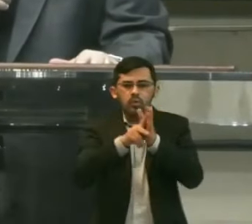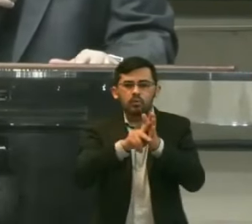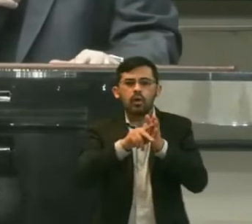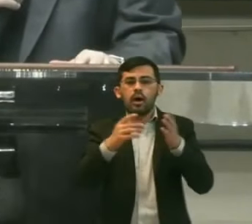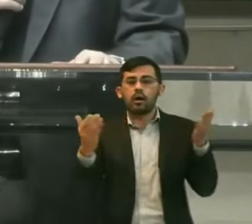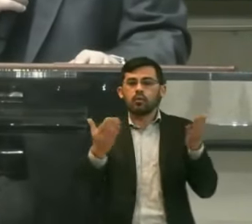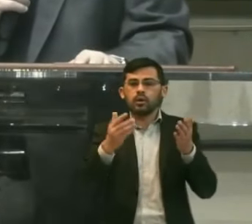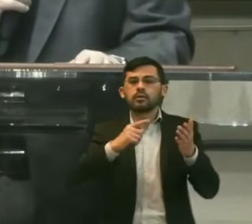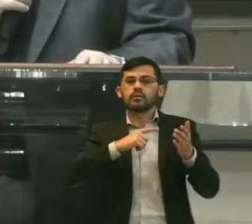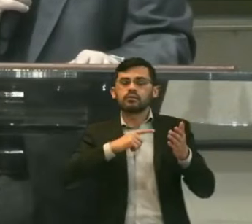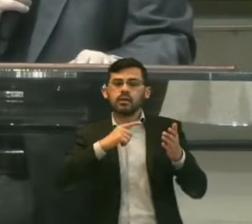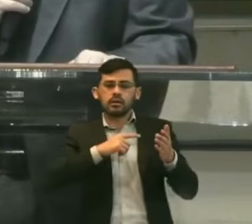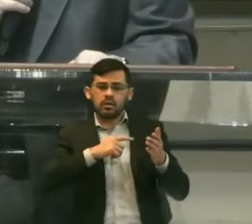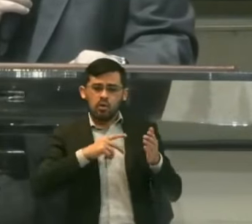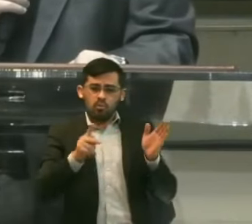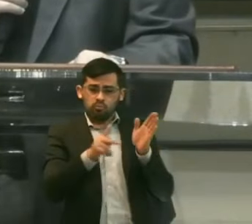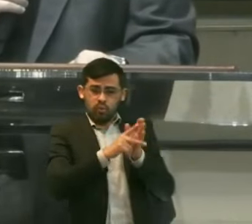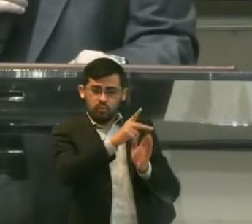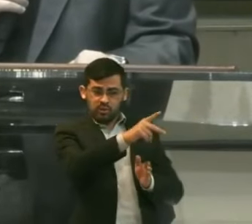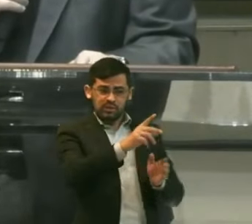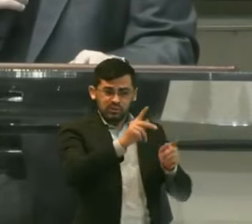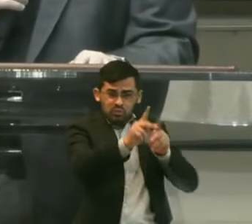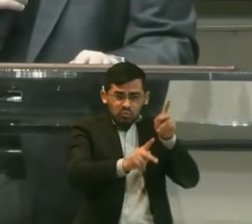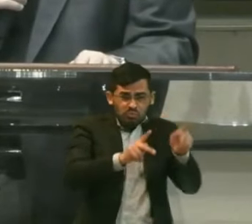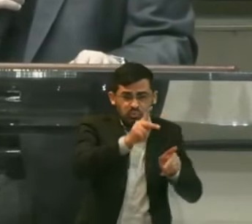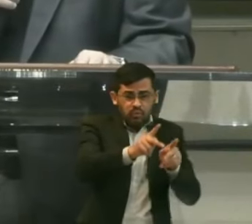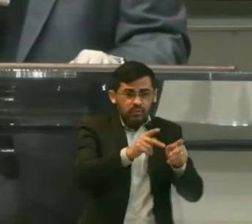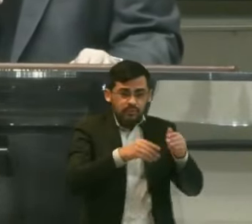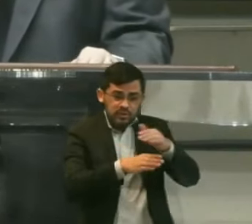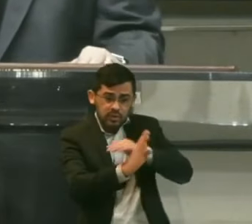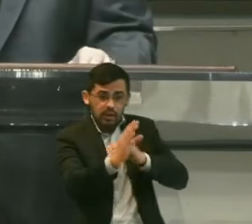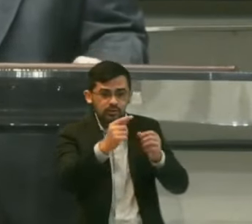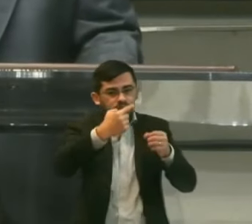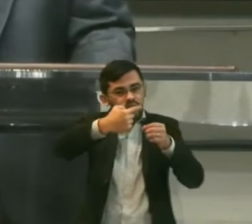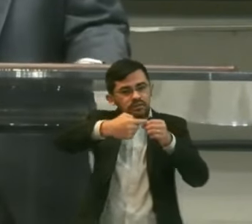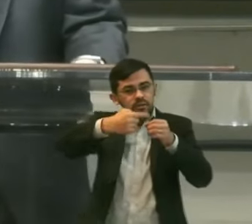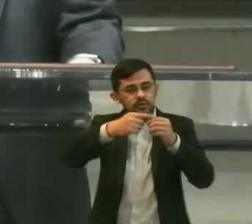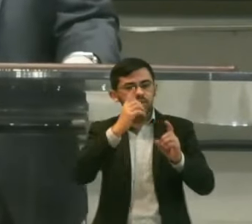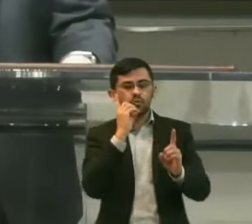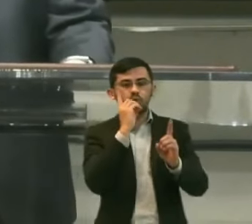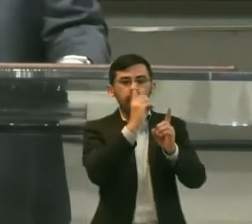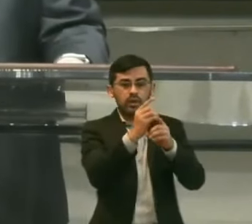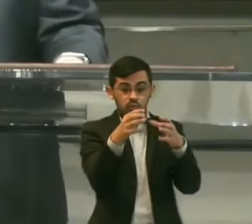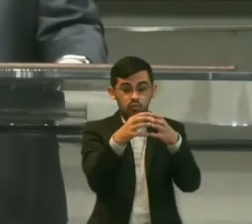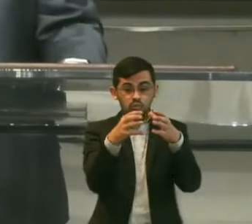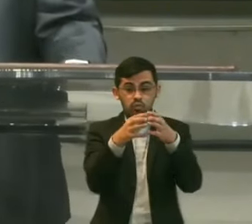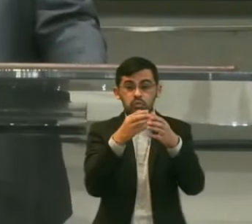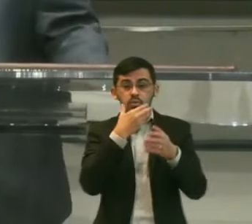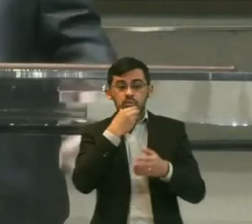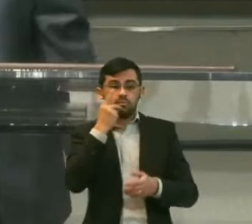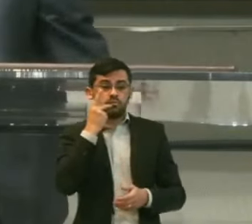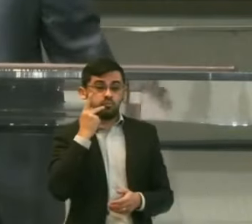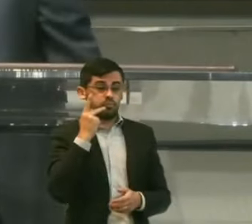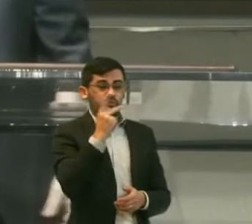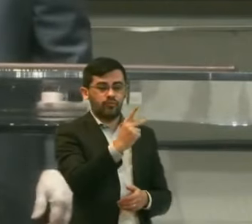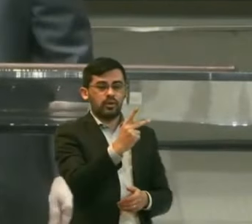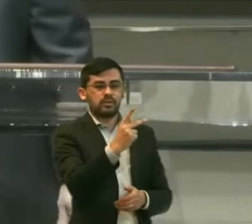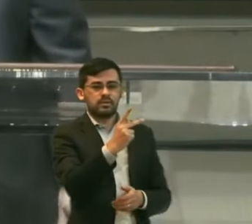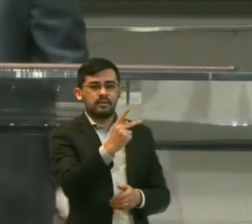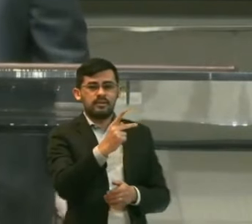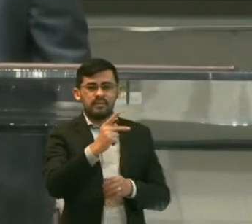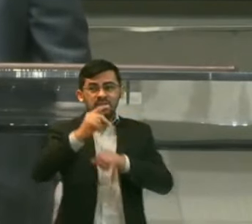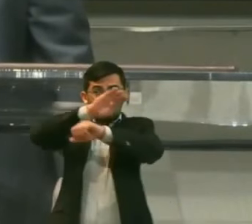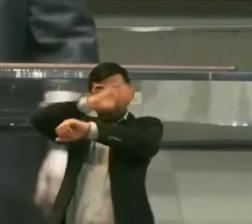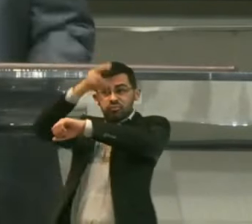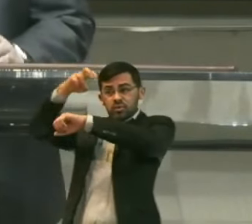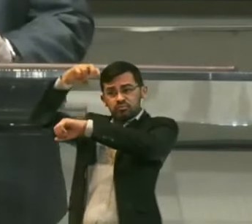A guarnição Dos filisteus E ao entrar Na cidade Você encontrará Um grupo De profetas Que descem Do lugar